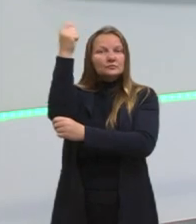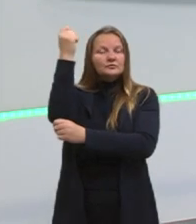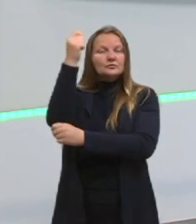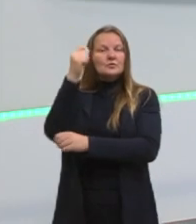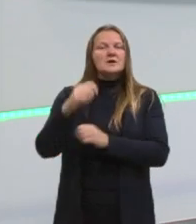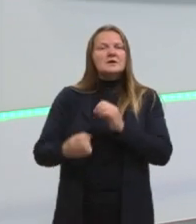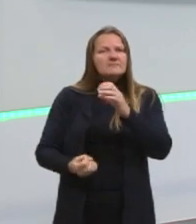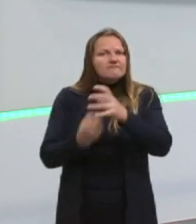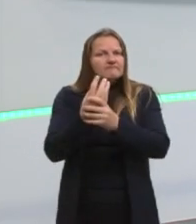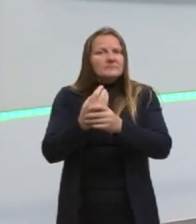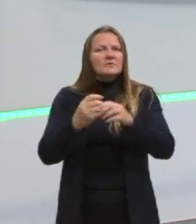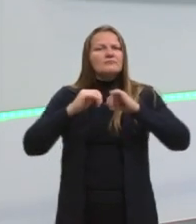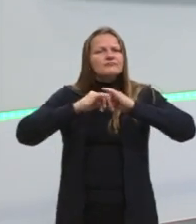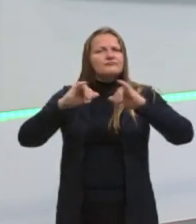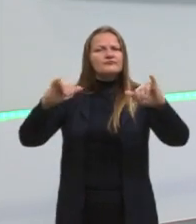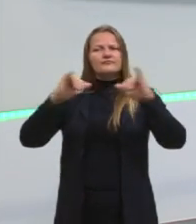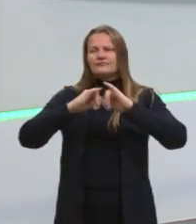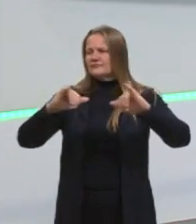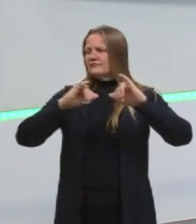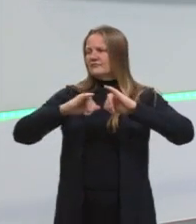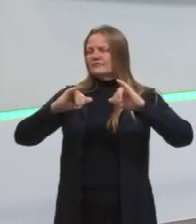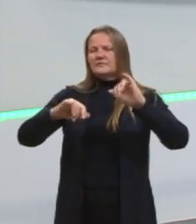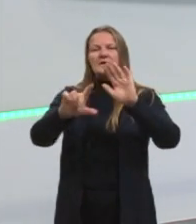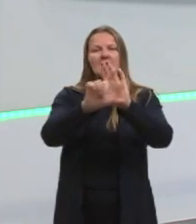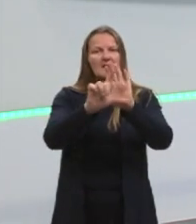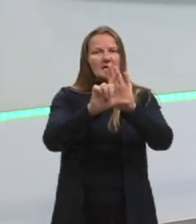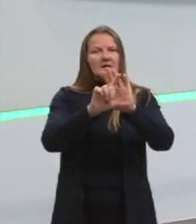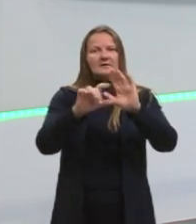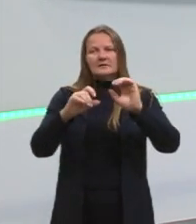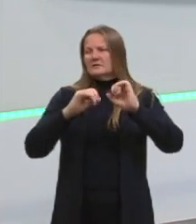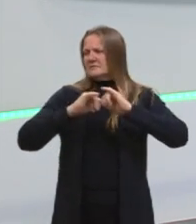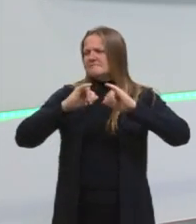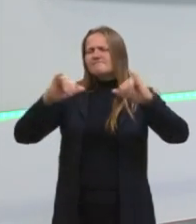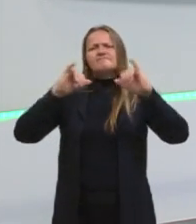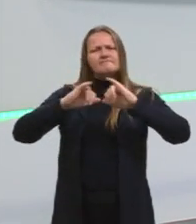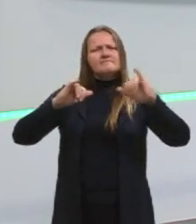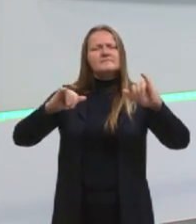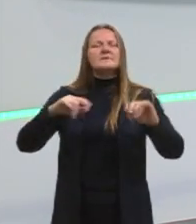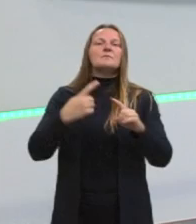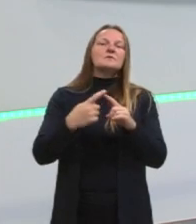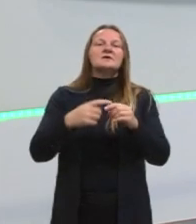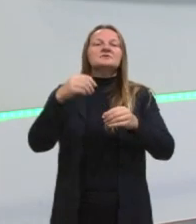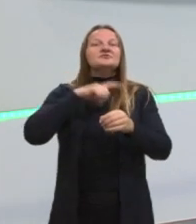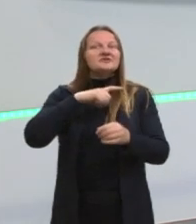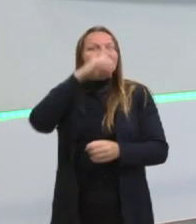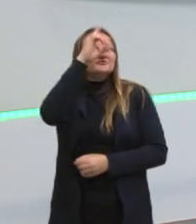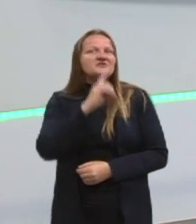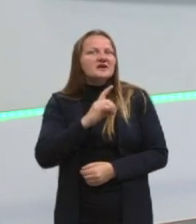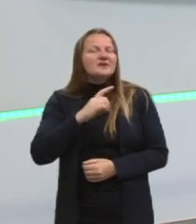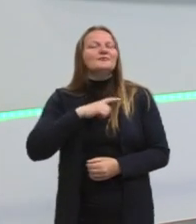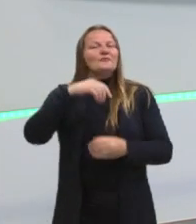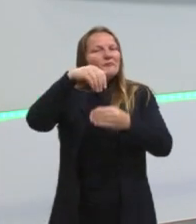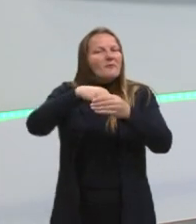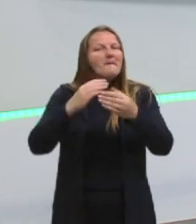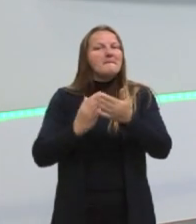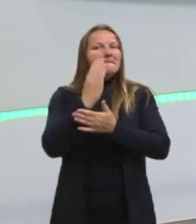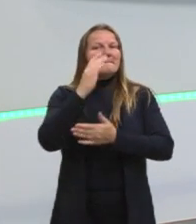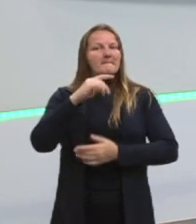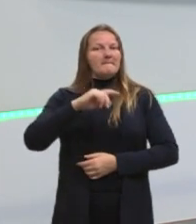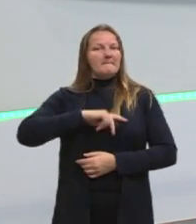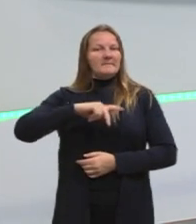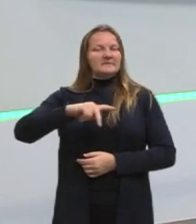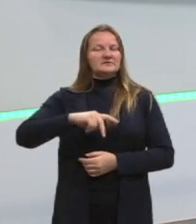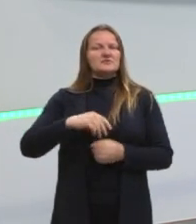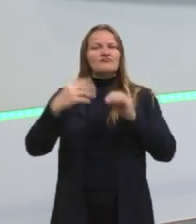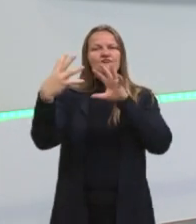legalidade. Pela lei, o Jango tinha o direito de ser o presidente. E daí, eles quase entraram em conflito com o